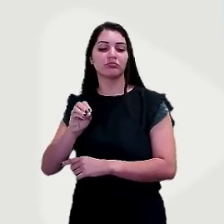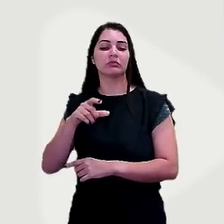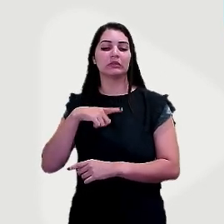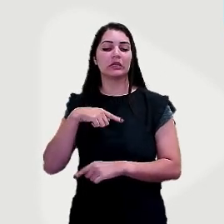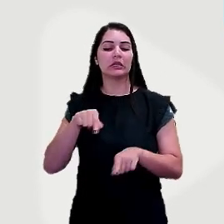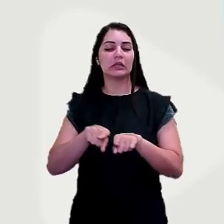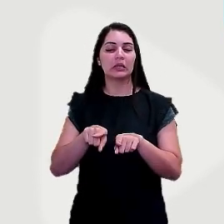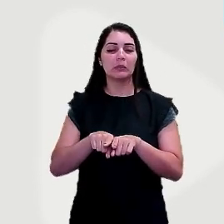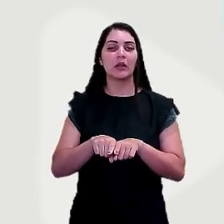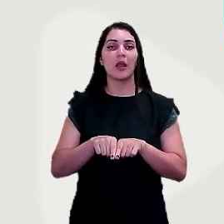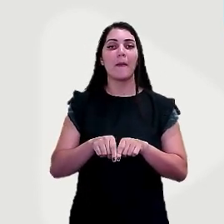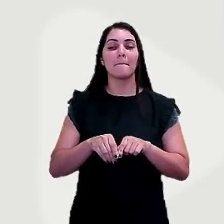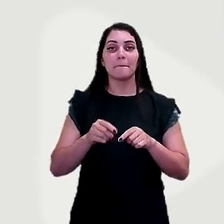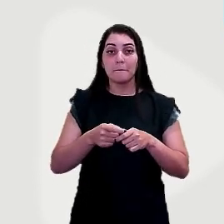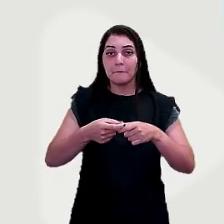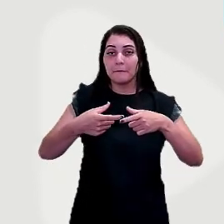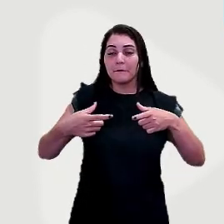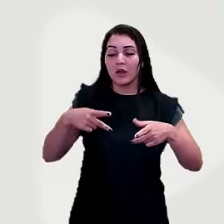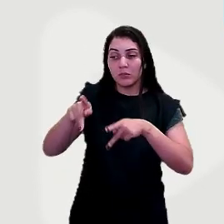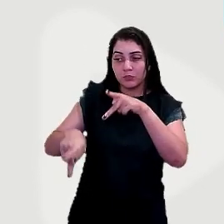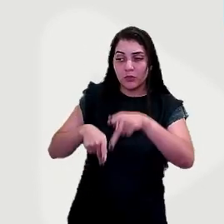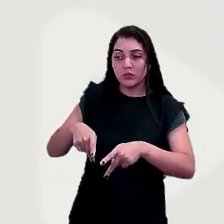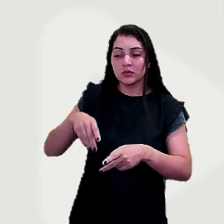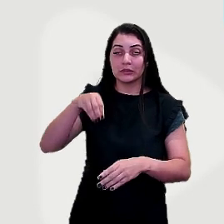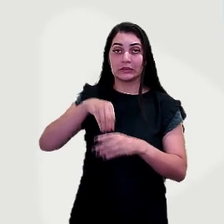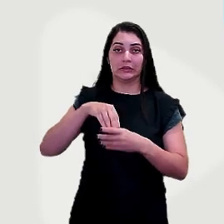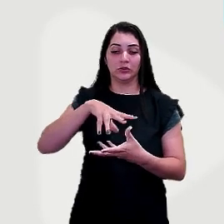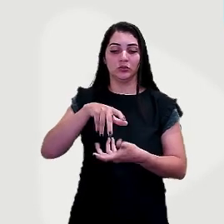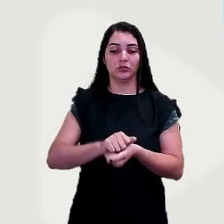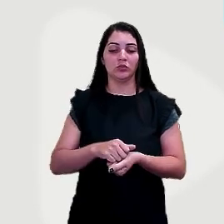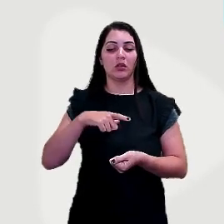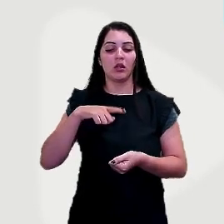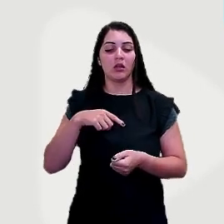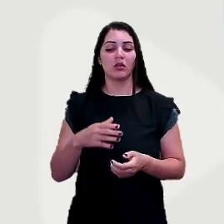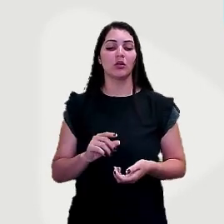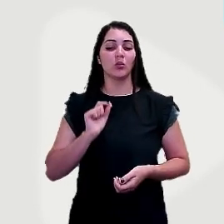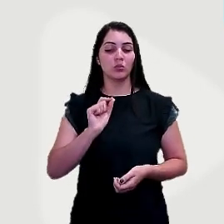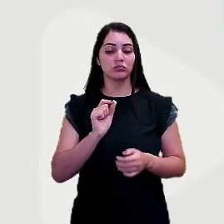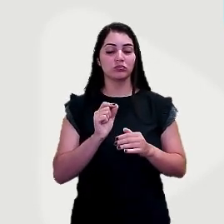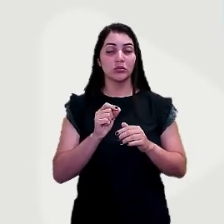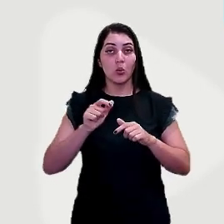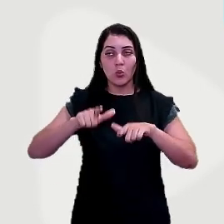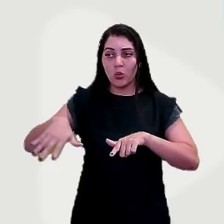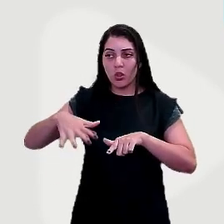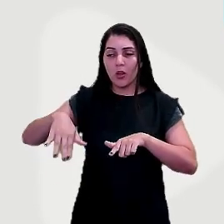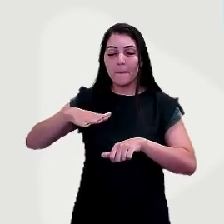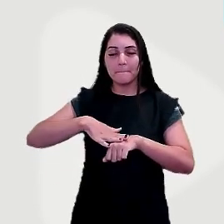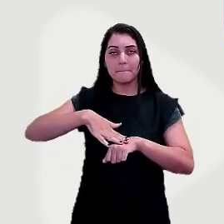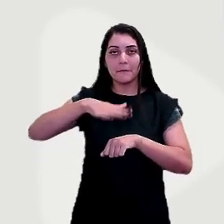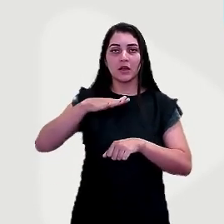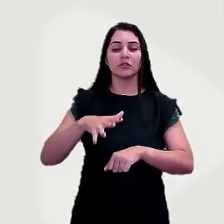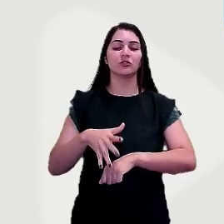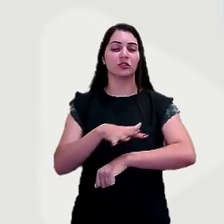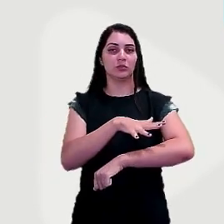maior parte da população do planeta, com muitas de suas regiões alcançando as mais elevadas densidades demográficas já resistadas. Se